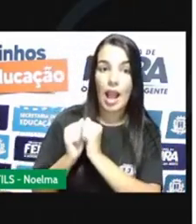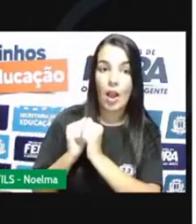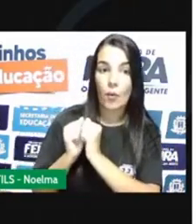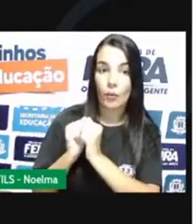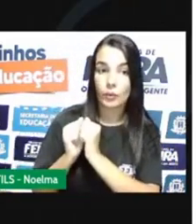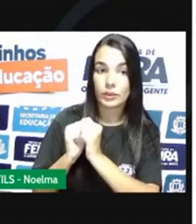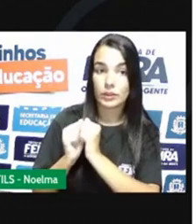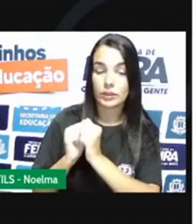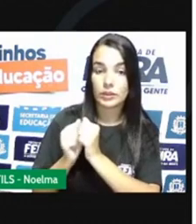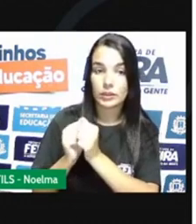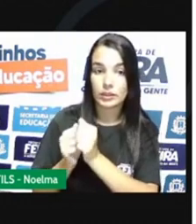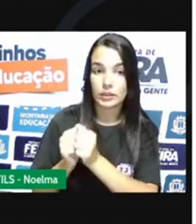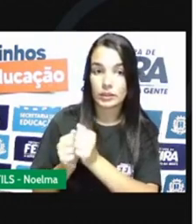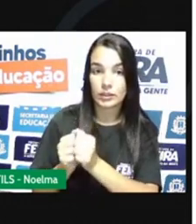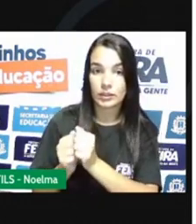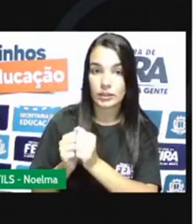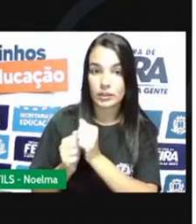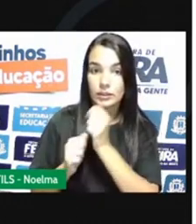Arroz.